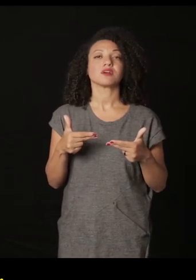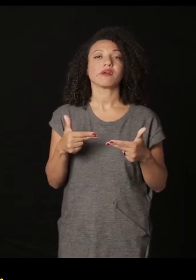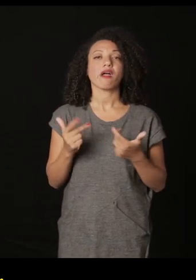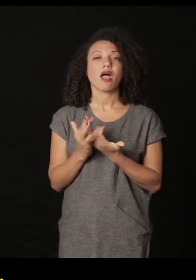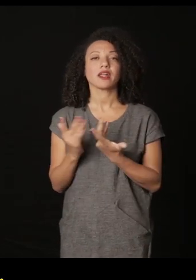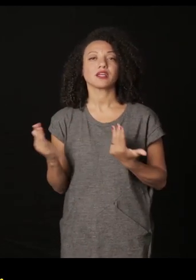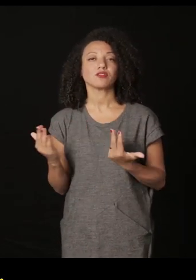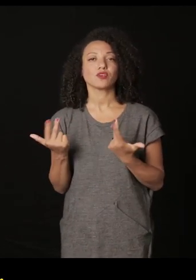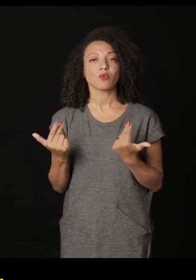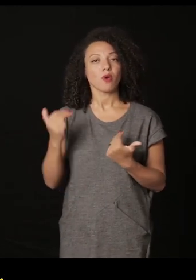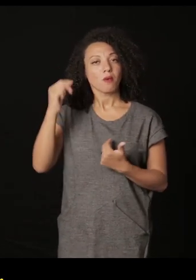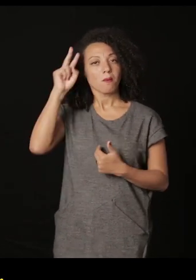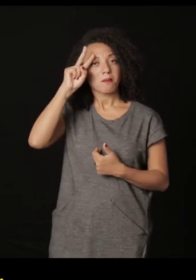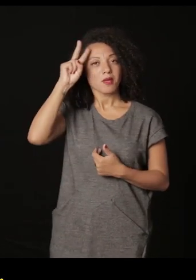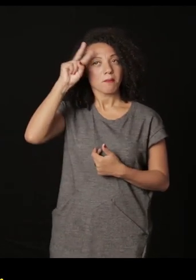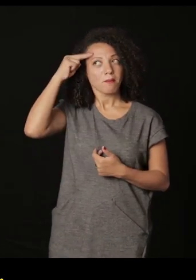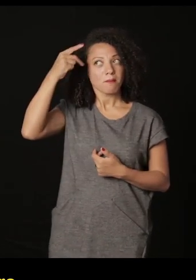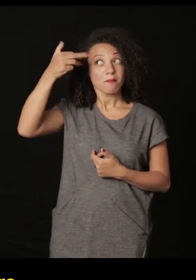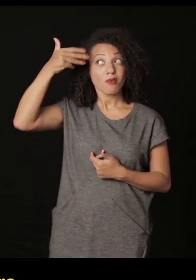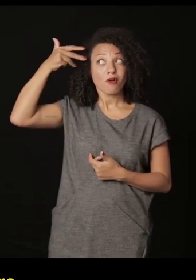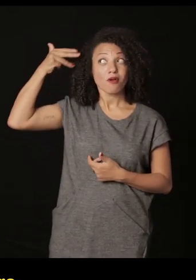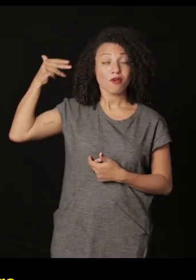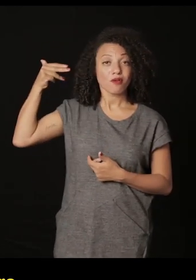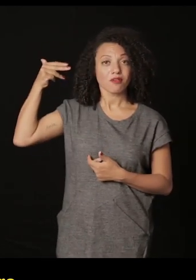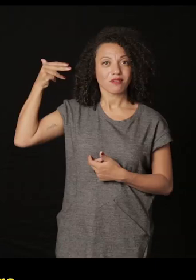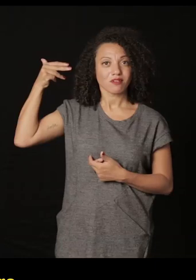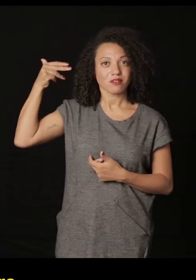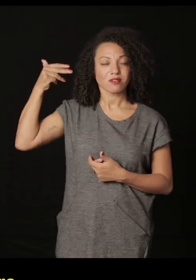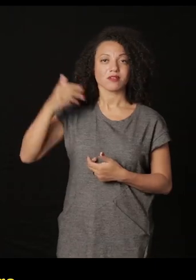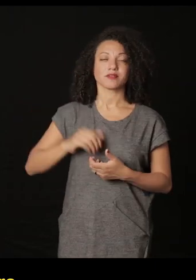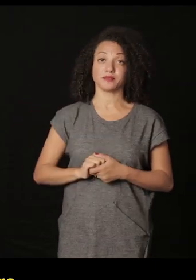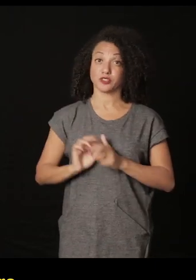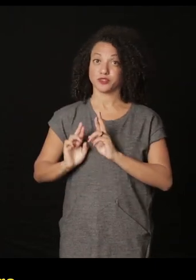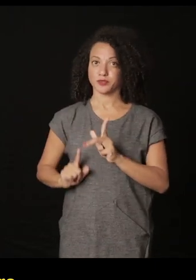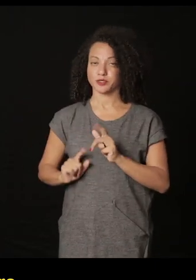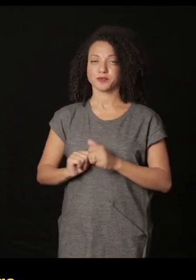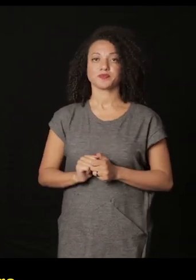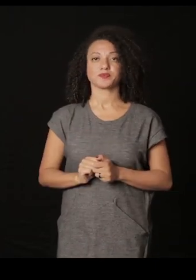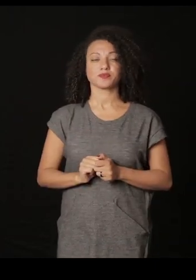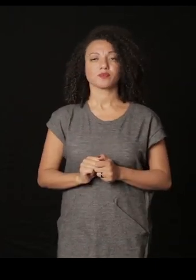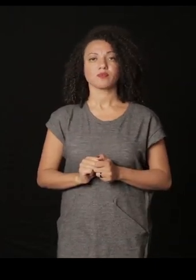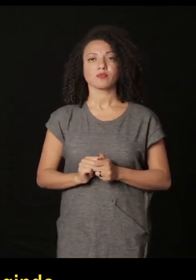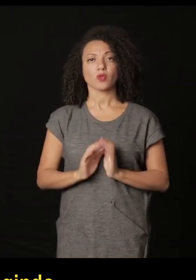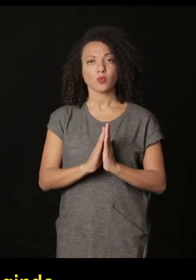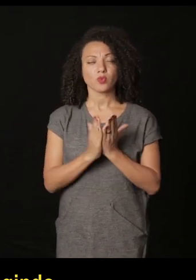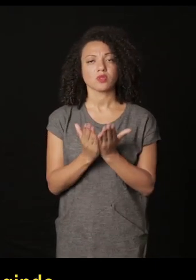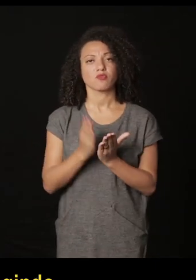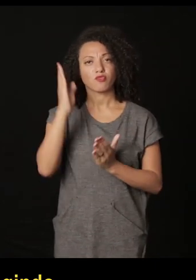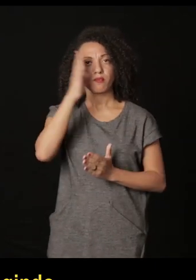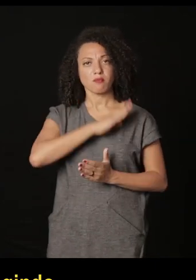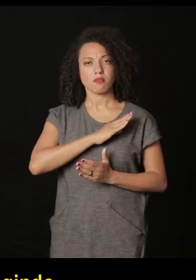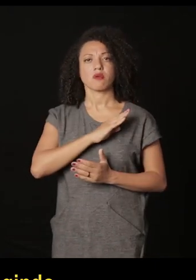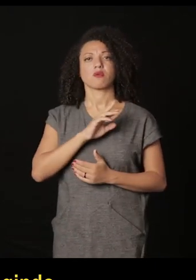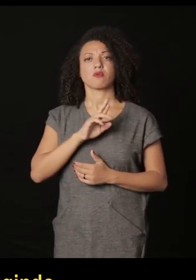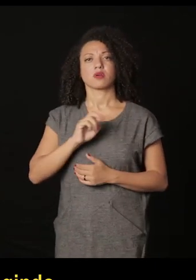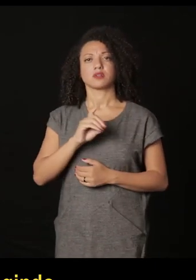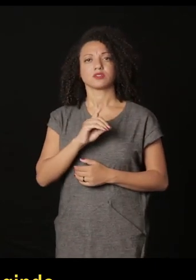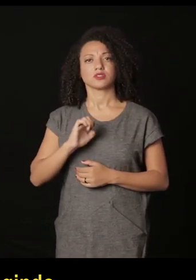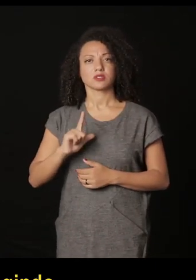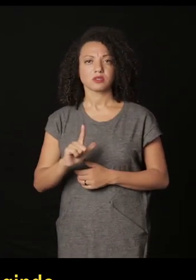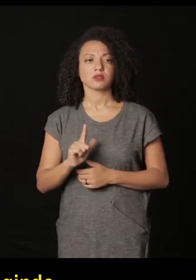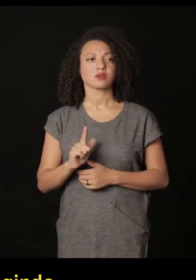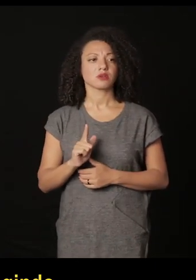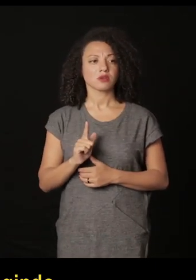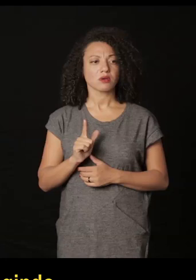convenciona a falar que é o lugar da memória e tratar uma coisa pela outra um mal radical parece estar